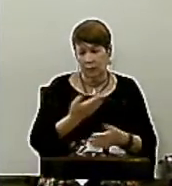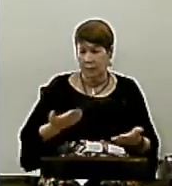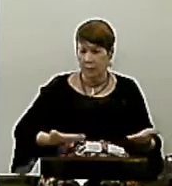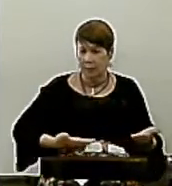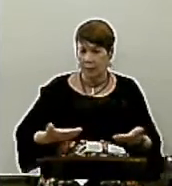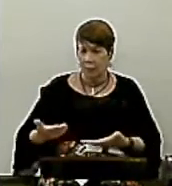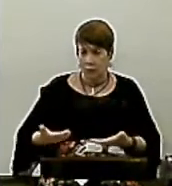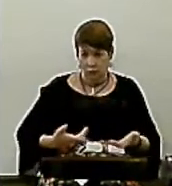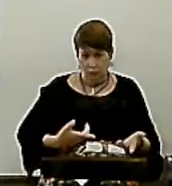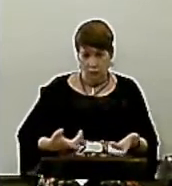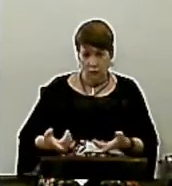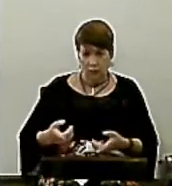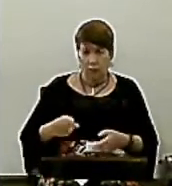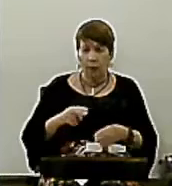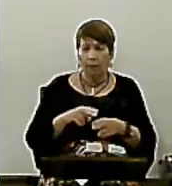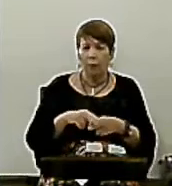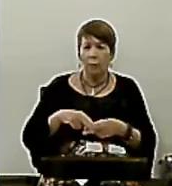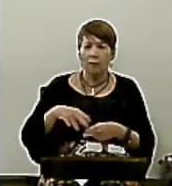Pelo amor